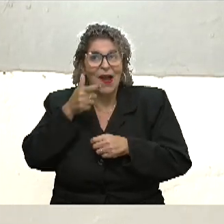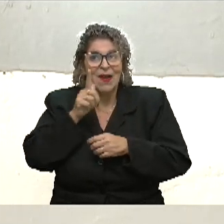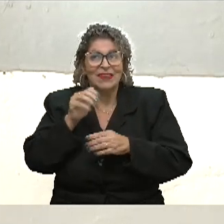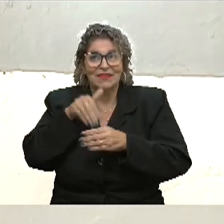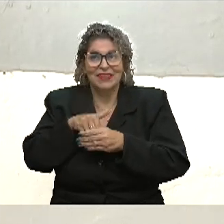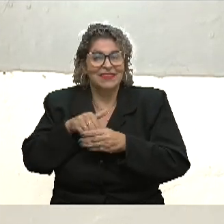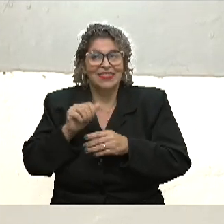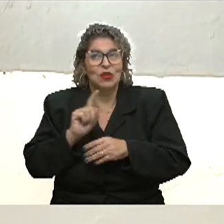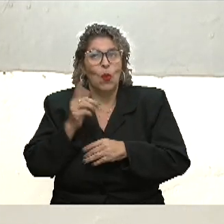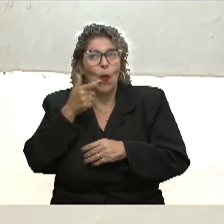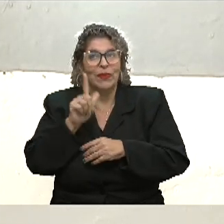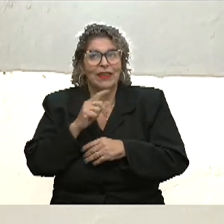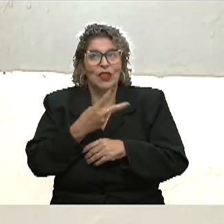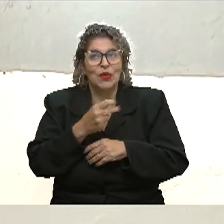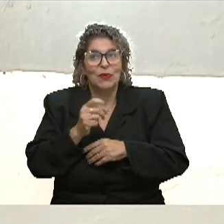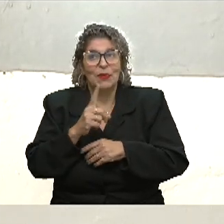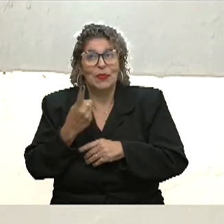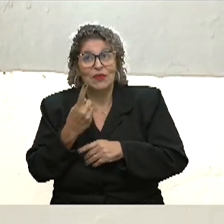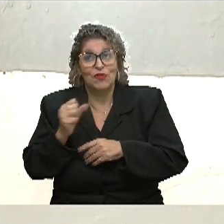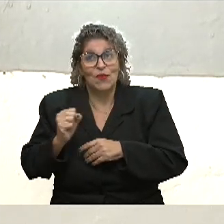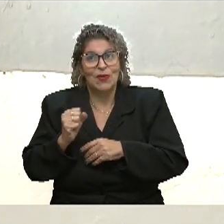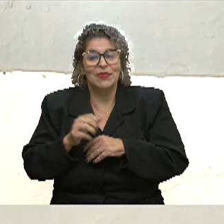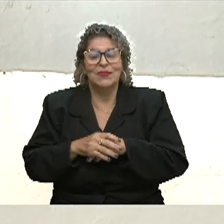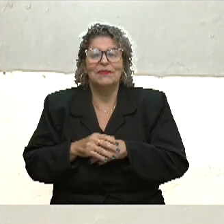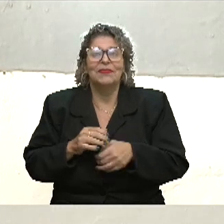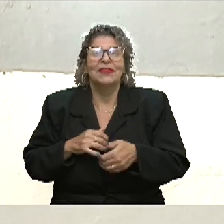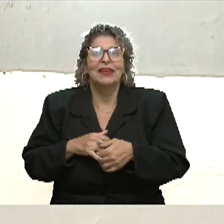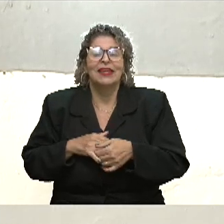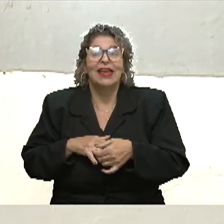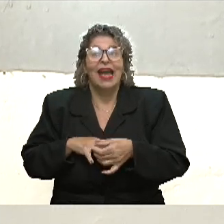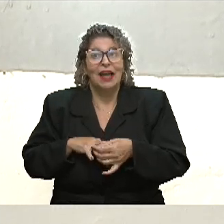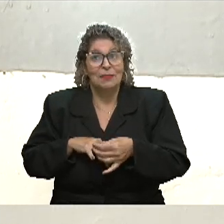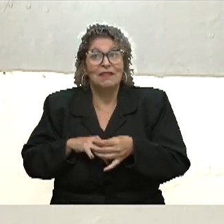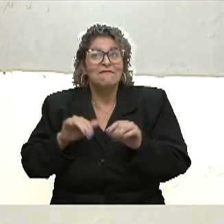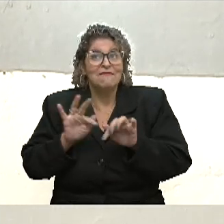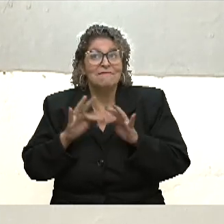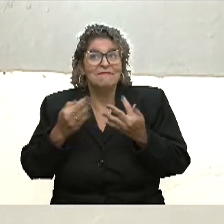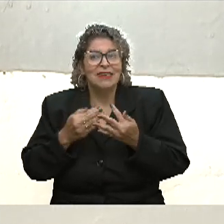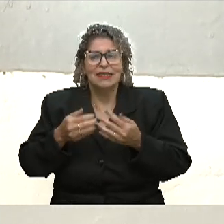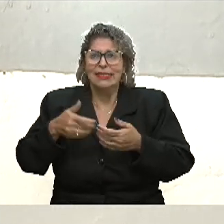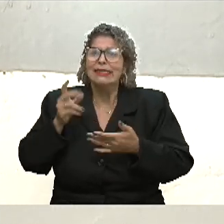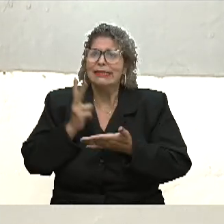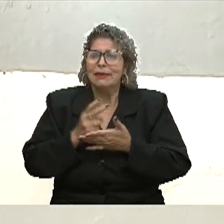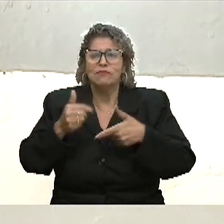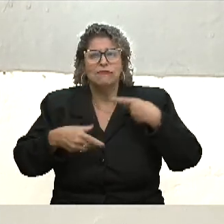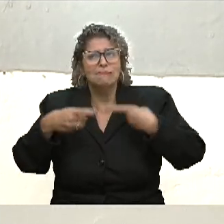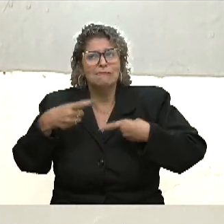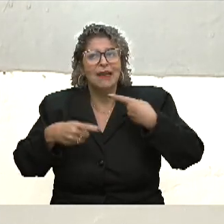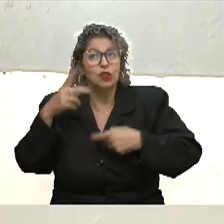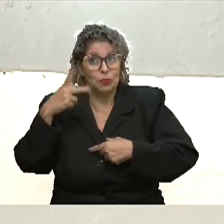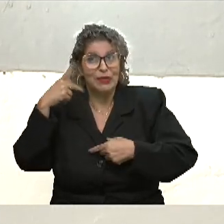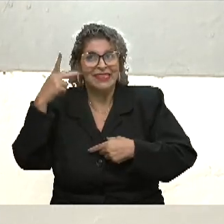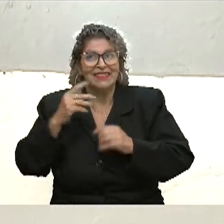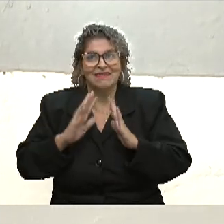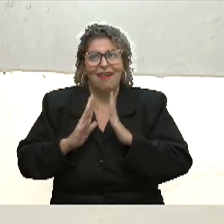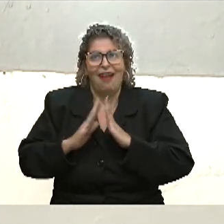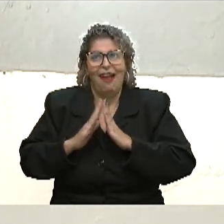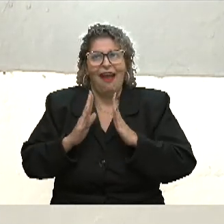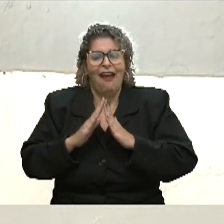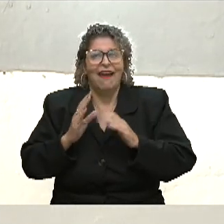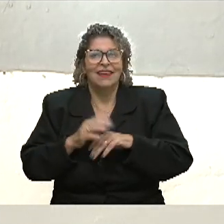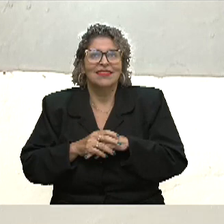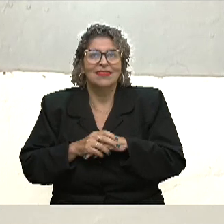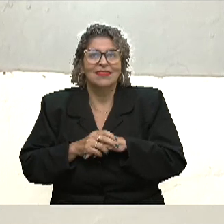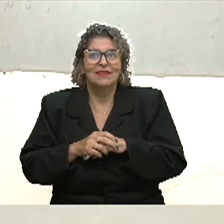conseguindo em 2018 e a minha família também, a gente sempre discutiu bastante sobre política em casa e tudo mais